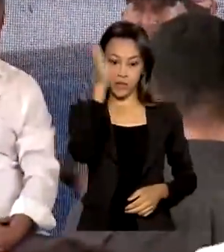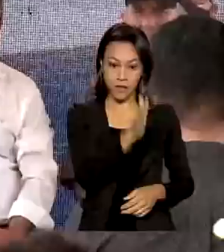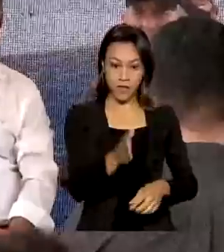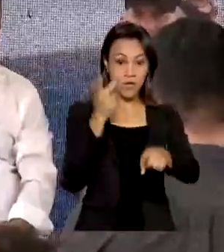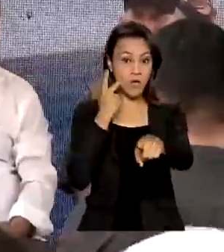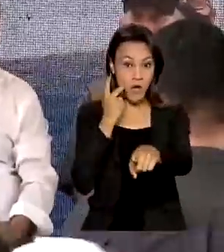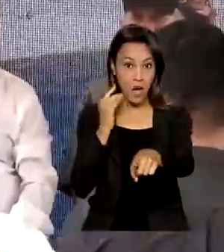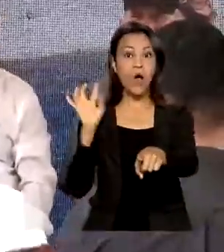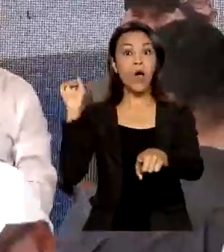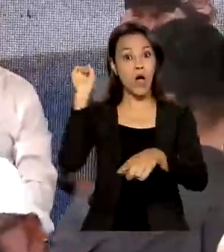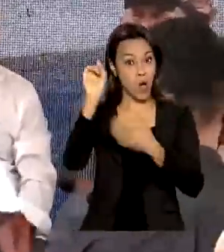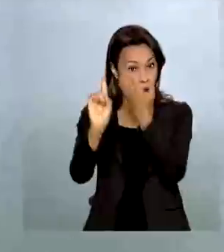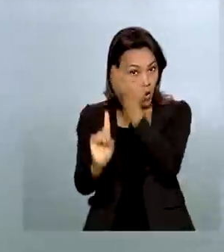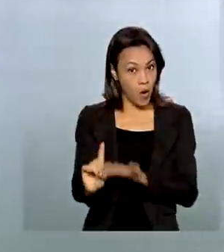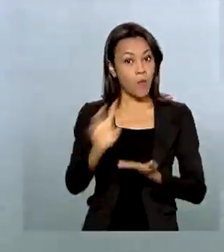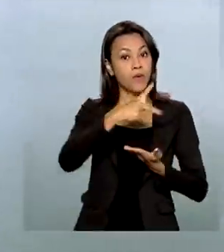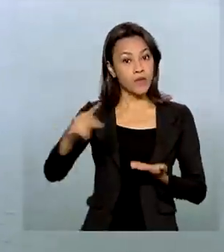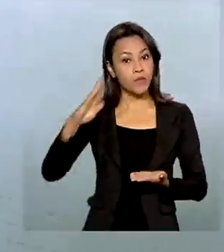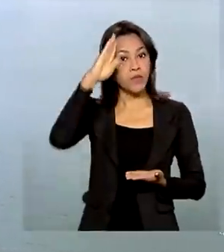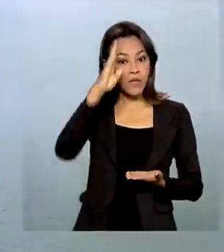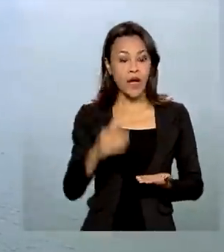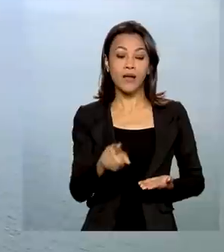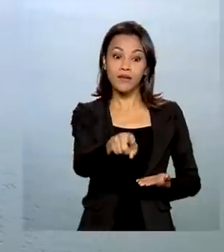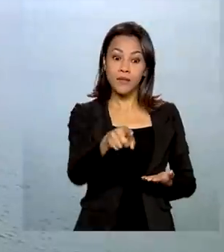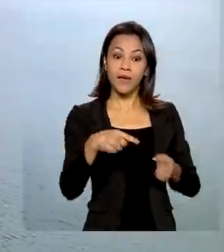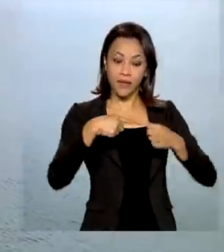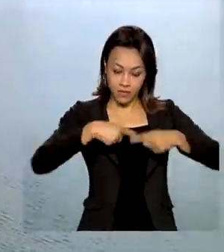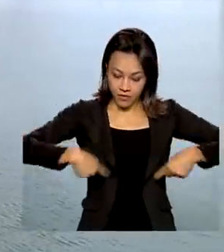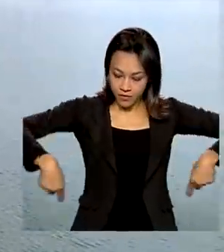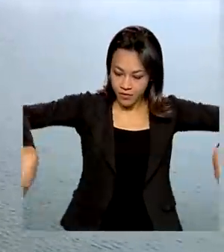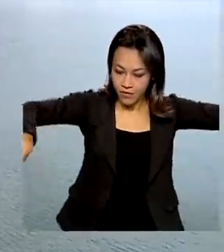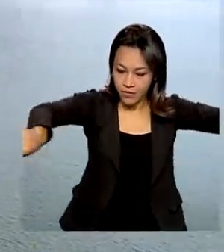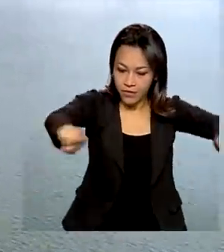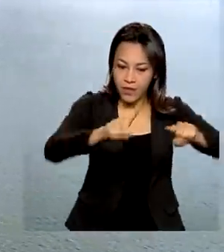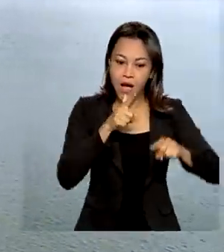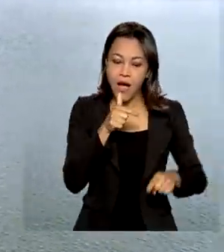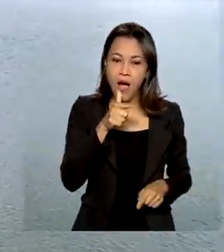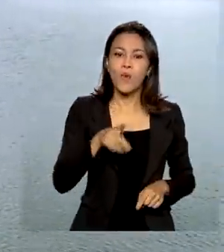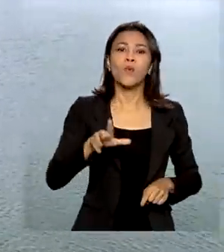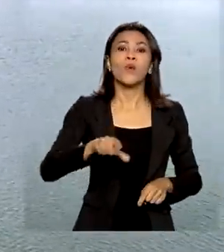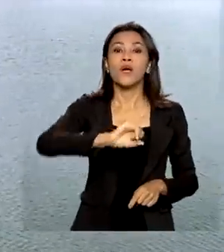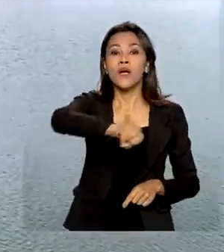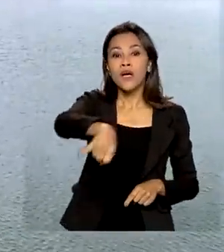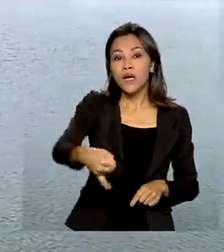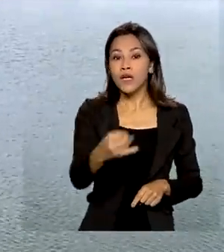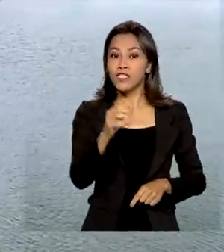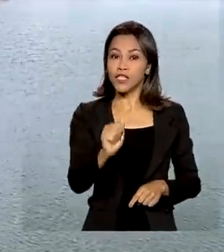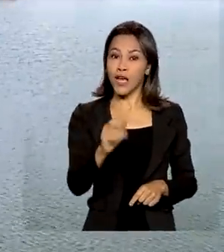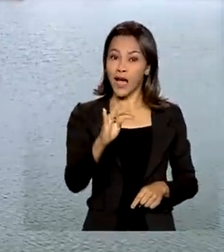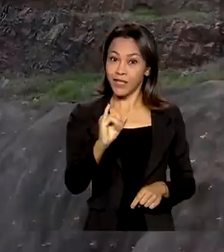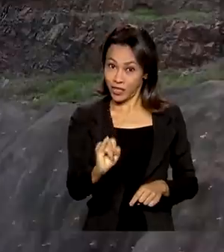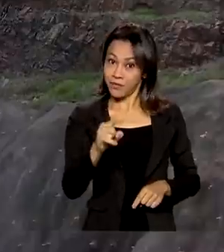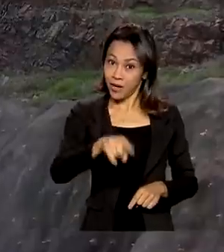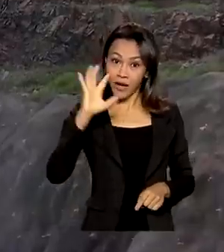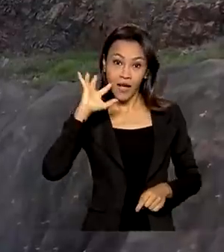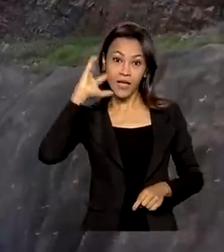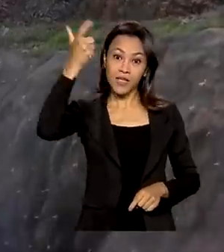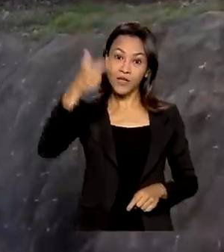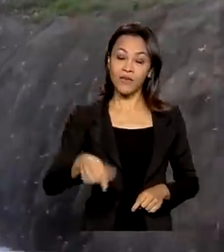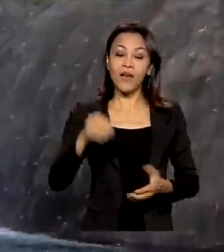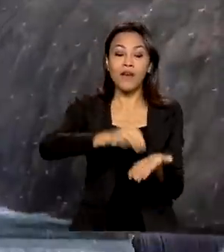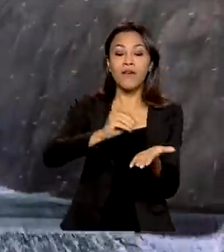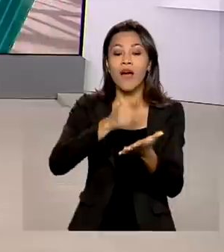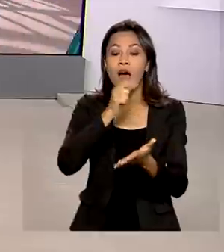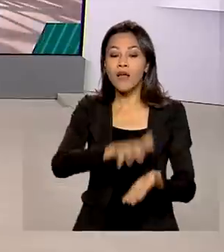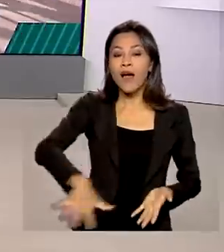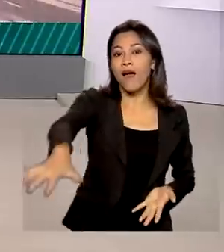Bolsonaro participou da cerimônia de liberação do fluxo da barragem de Jati, considerada a solução para secas que atingem o